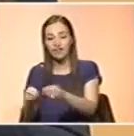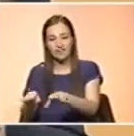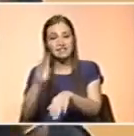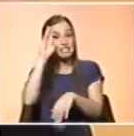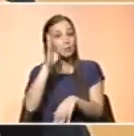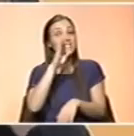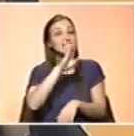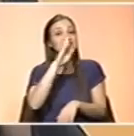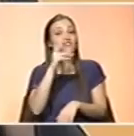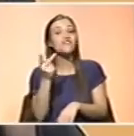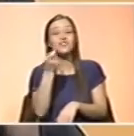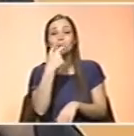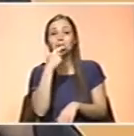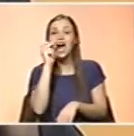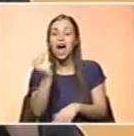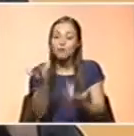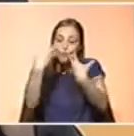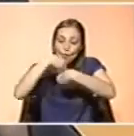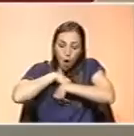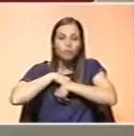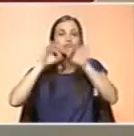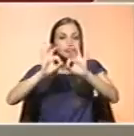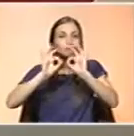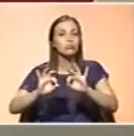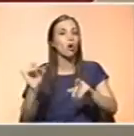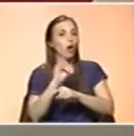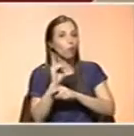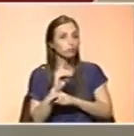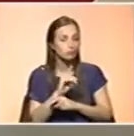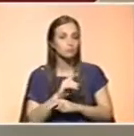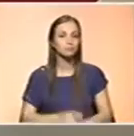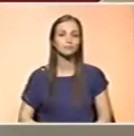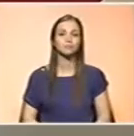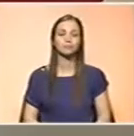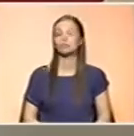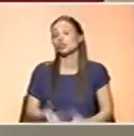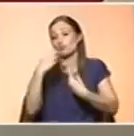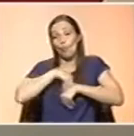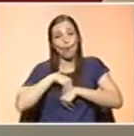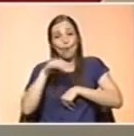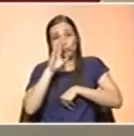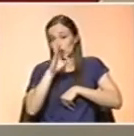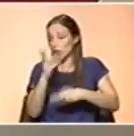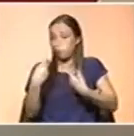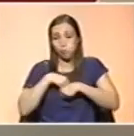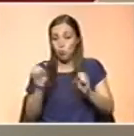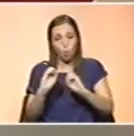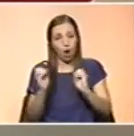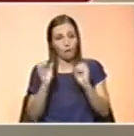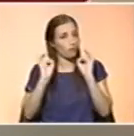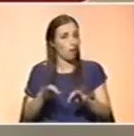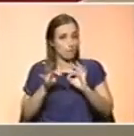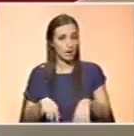vitamina A é biodisponível, se ela é realmente absorvida pelas crianças. senão não vale a pena, não é? a pena, exatamente. E para as